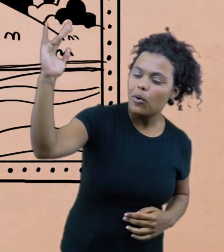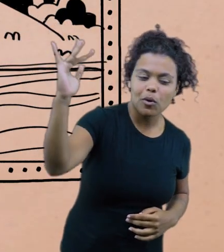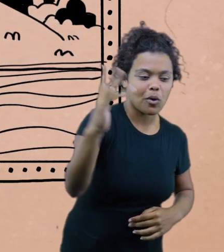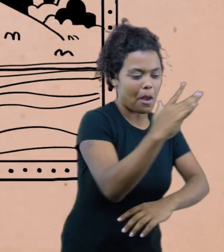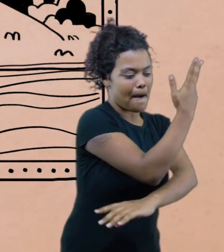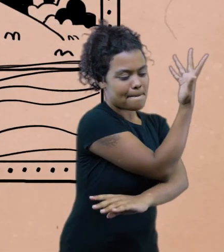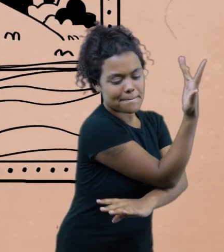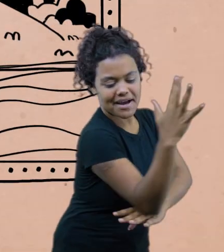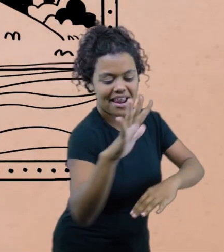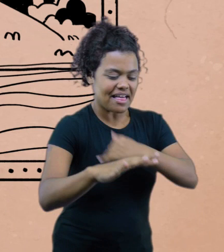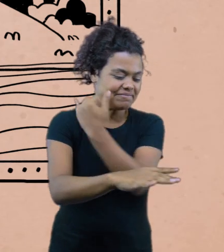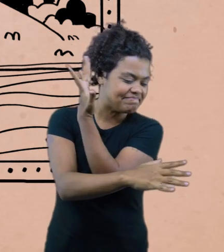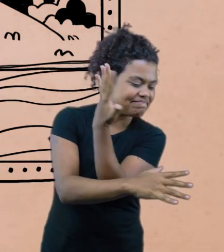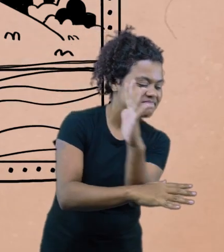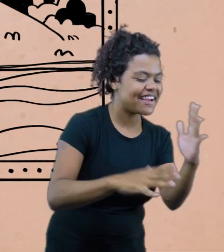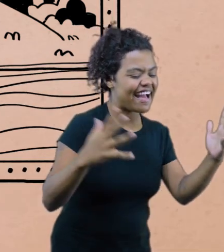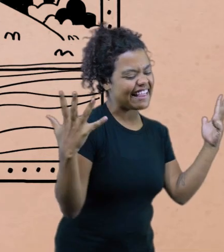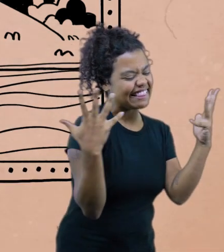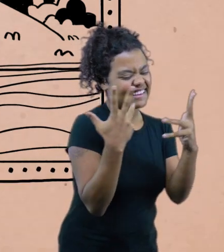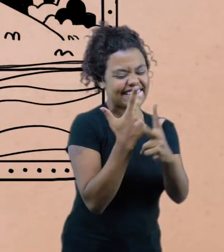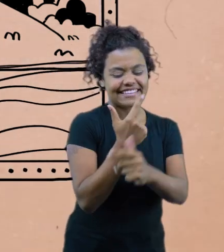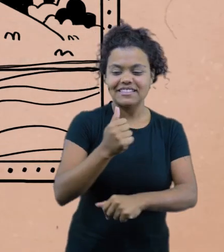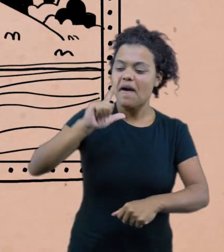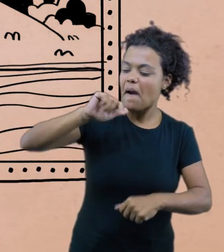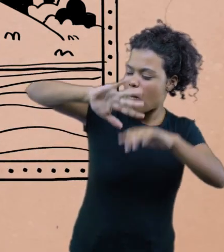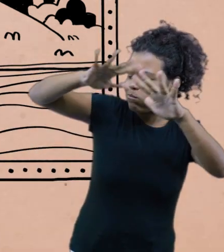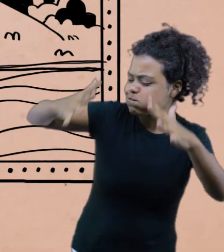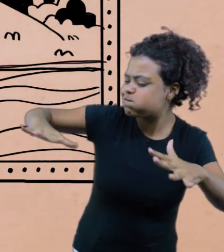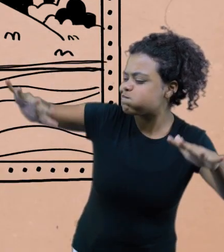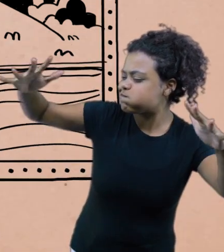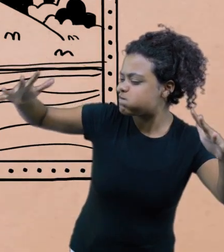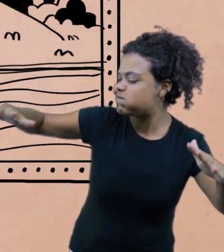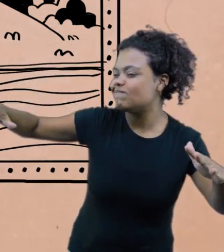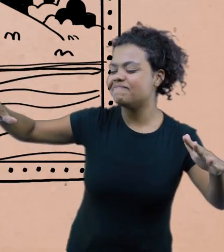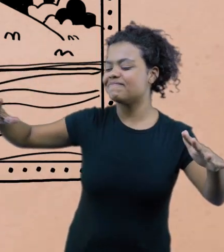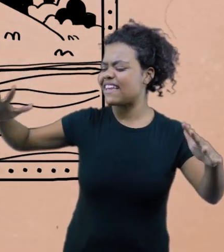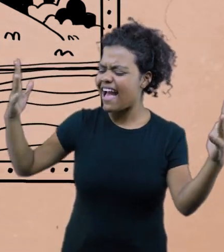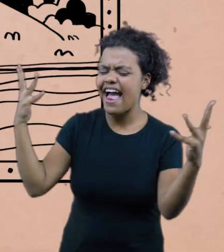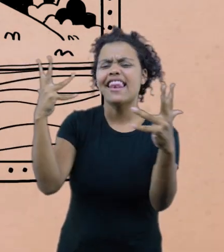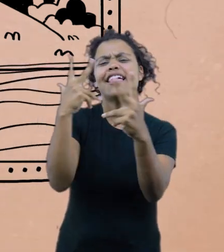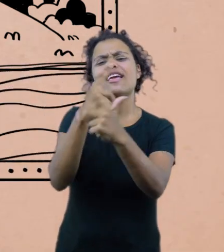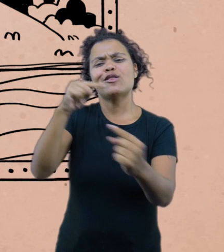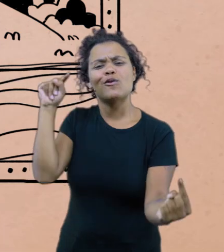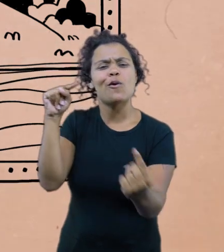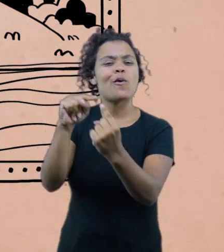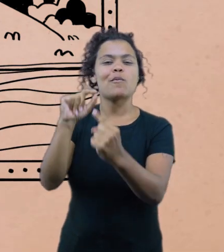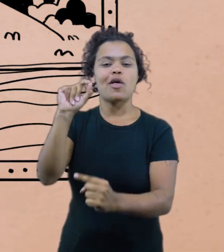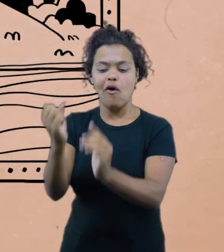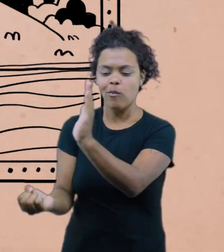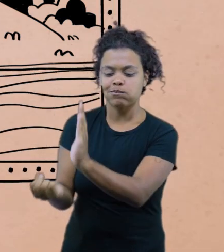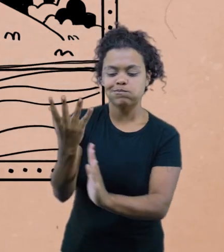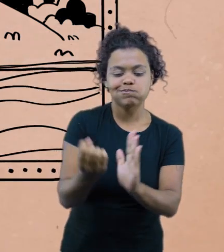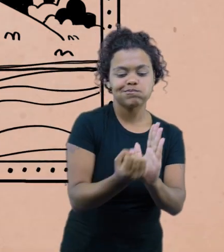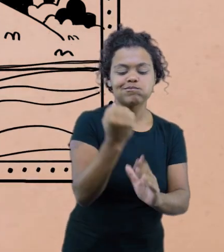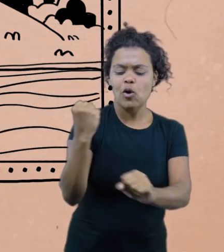realça a beleza da floresta e a imensidão do mar. Oh, linda situação pra se construir